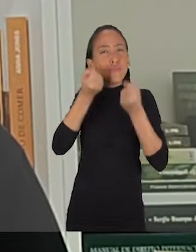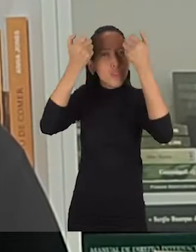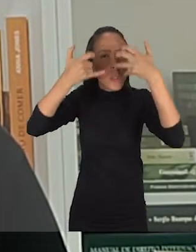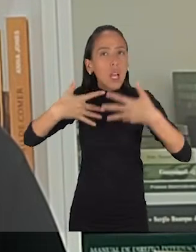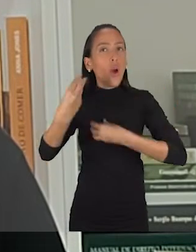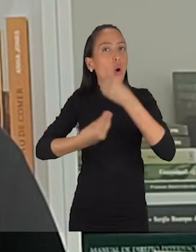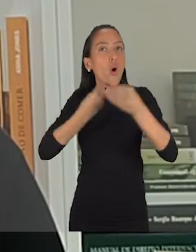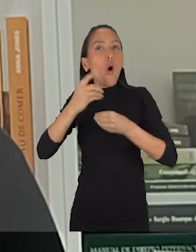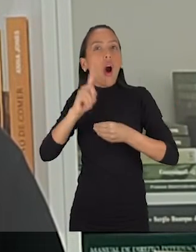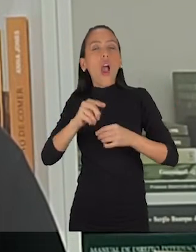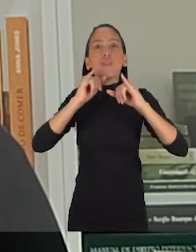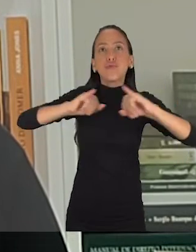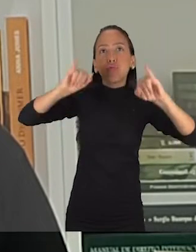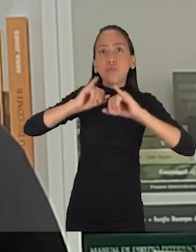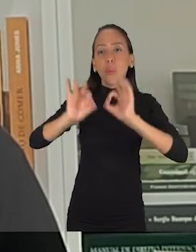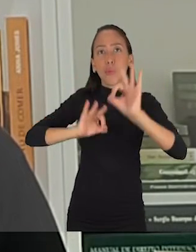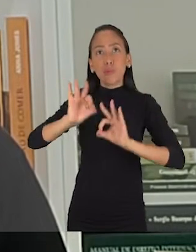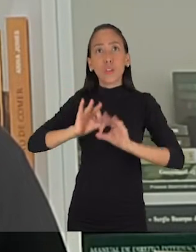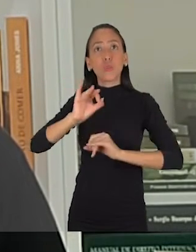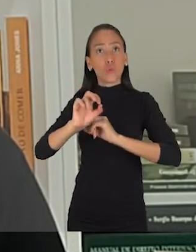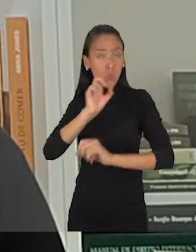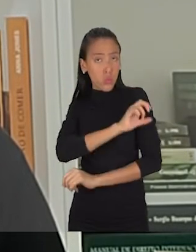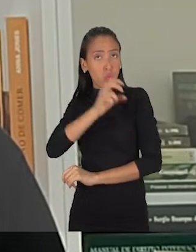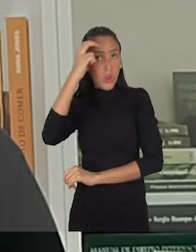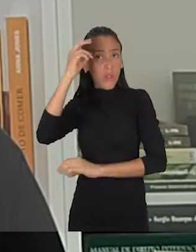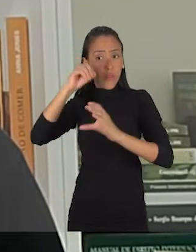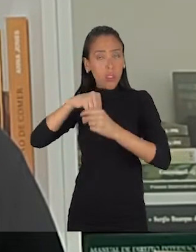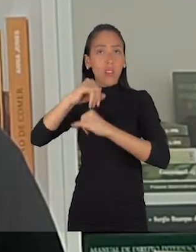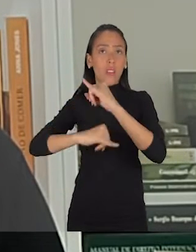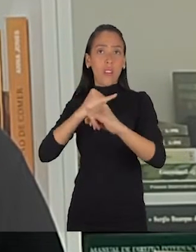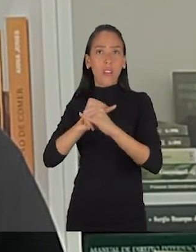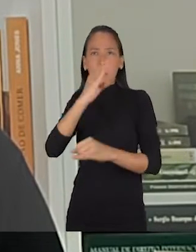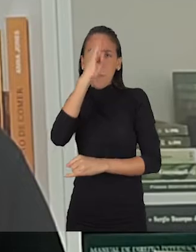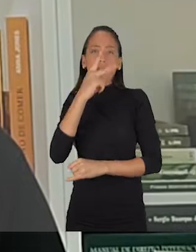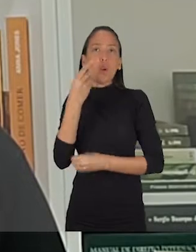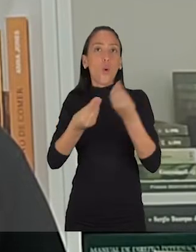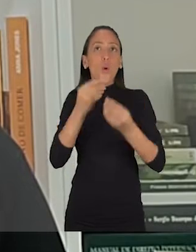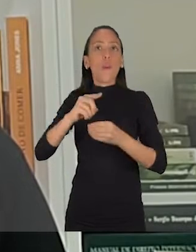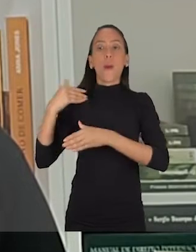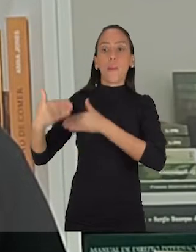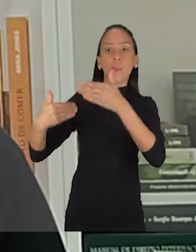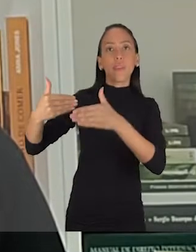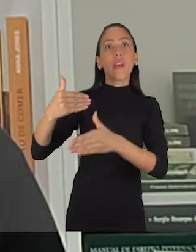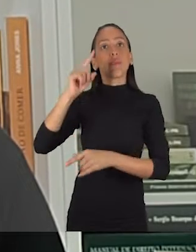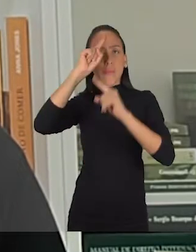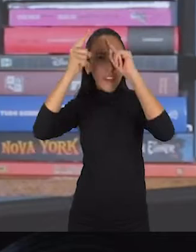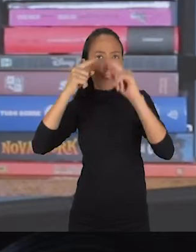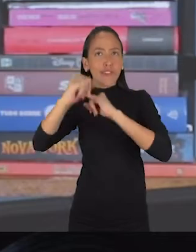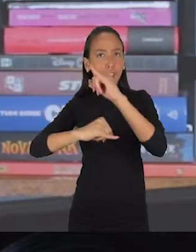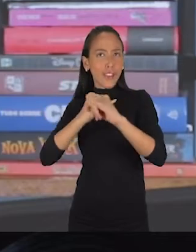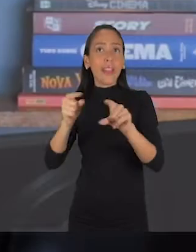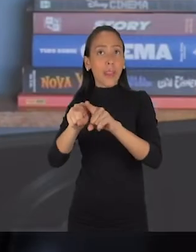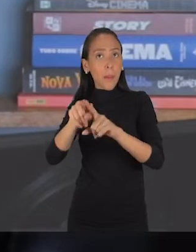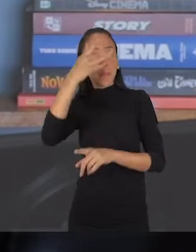tudo o que rola de divulgação de projeto cultural na internet. Principalmente falando desse processo criativo virtual, também nos projetos